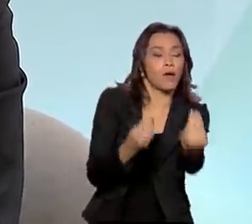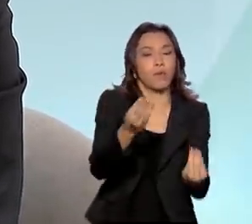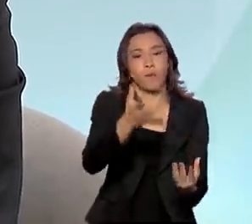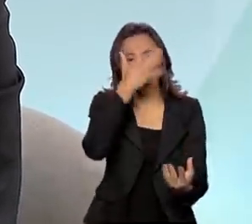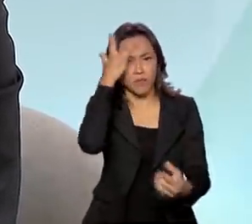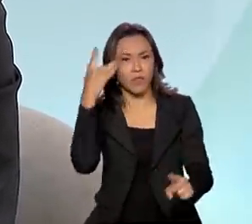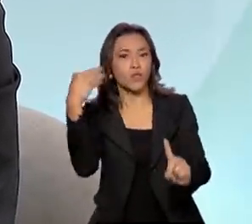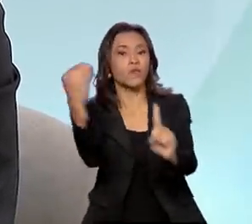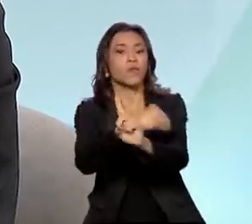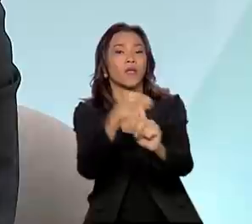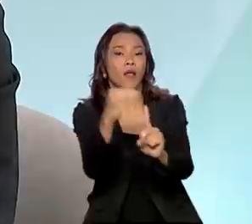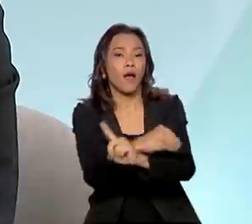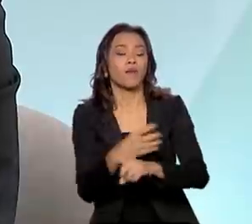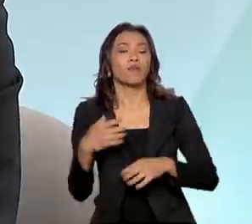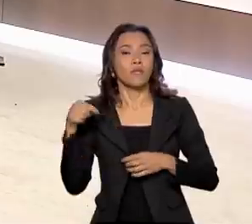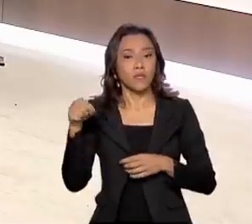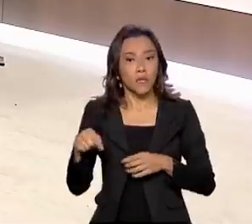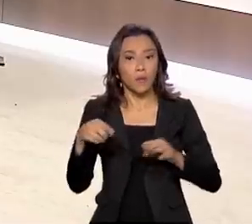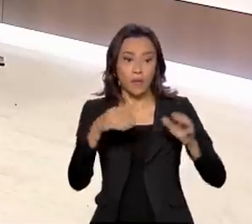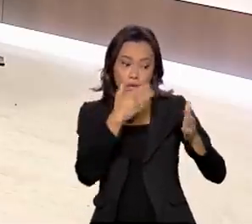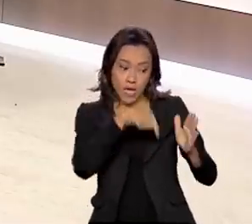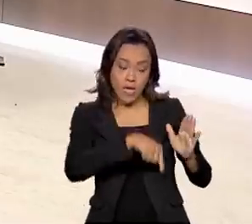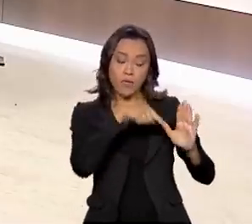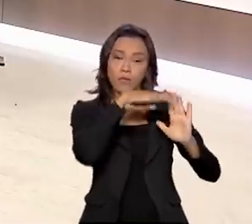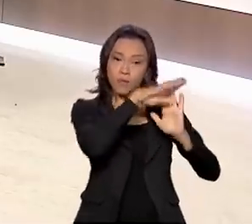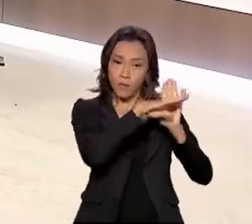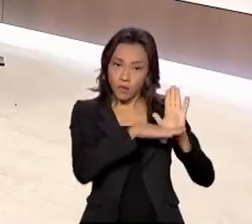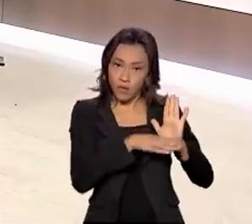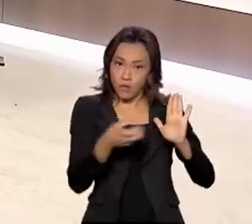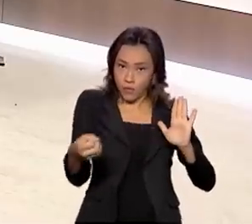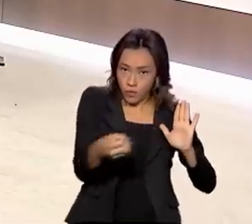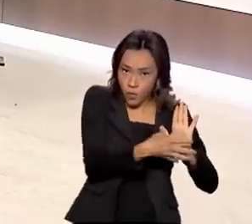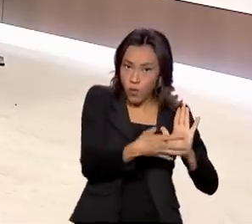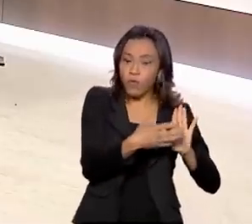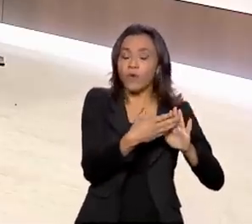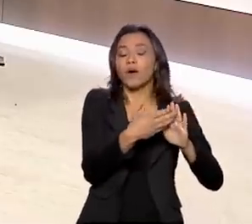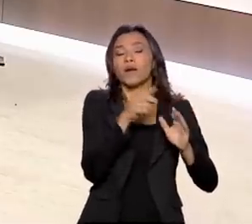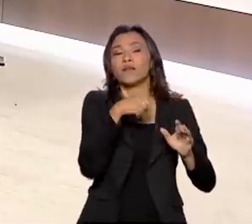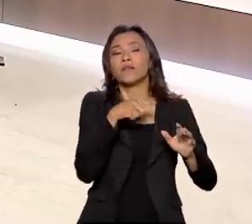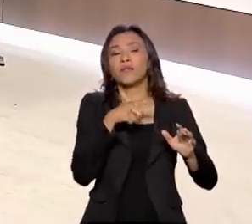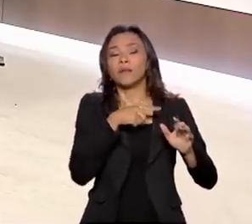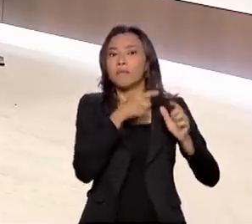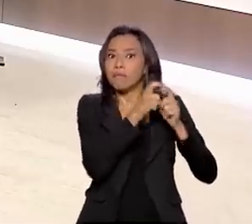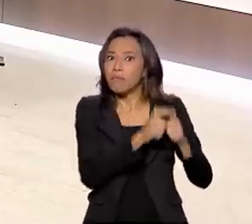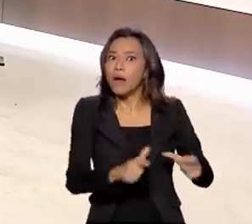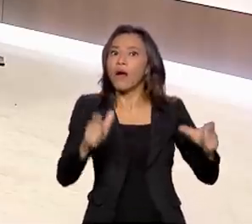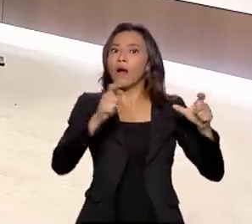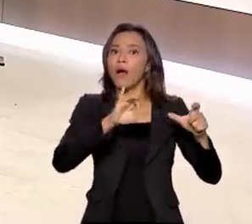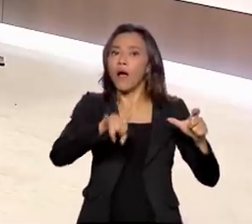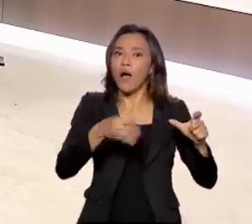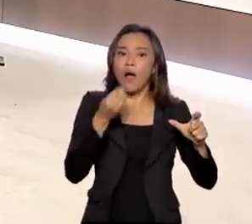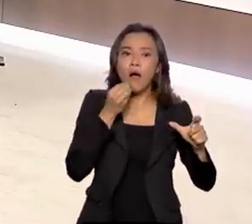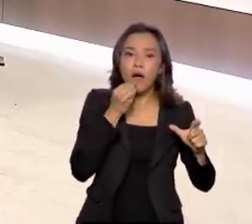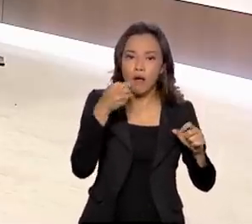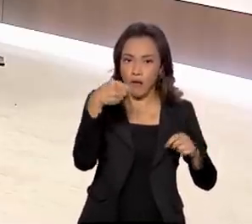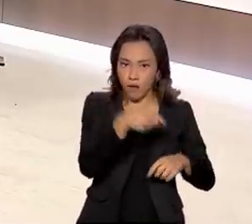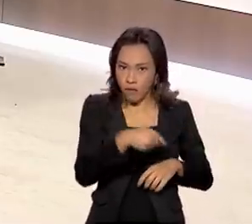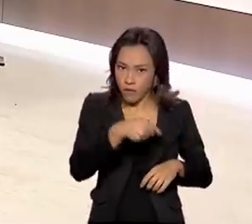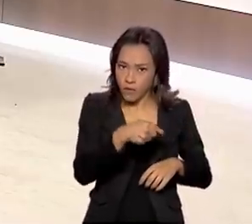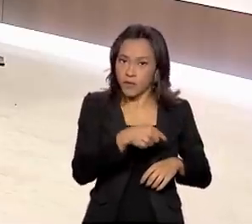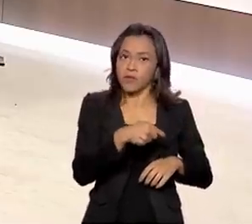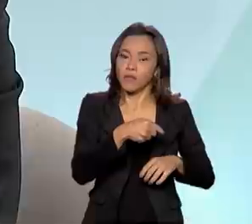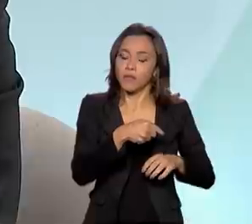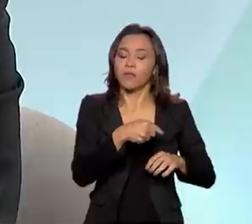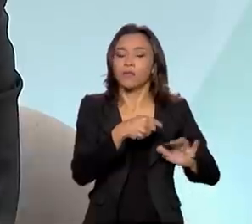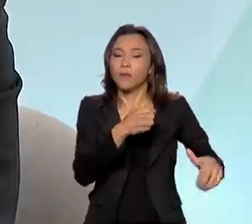amplia essa atuação, disponibilizando, inclusive, para os beneficiários do programa Auxílio